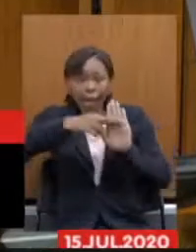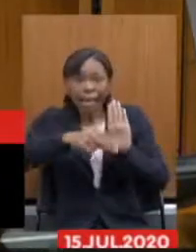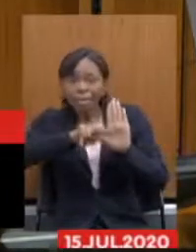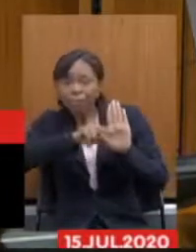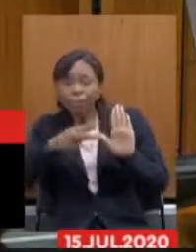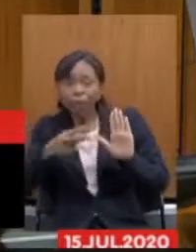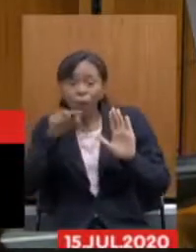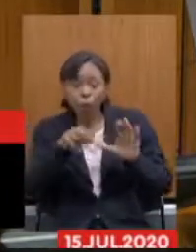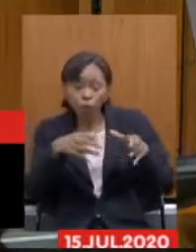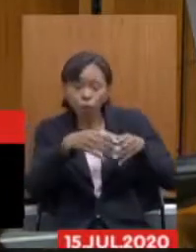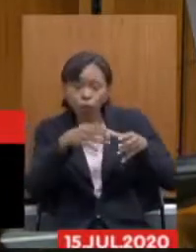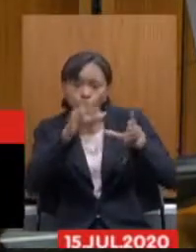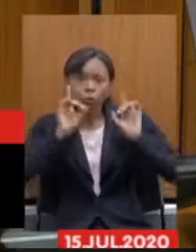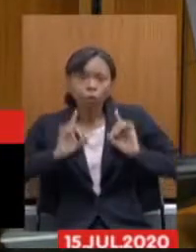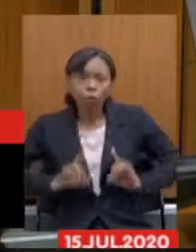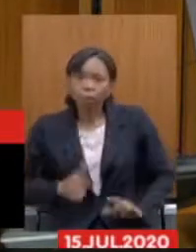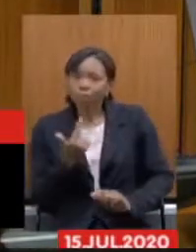esse público